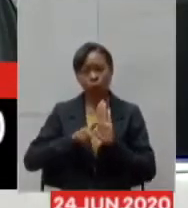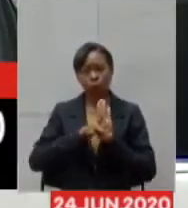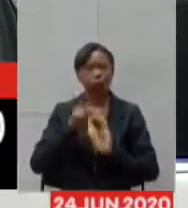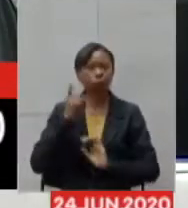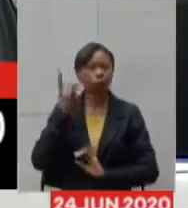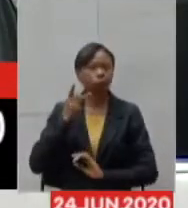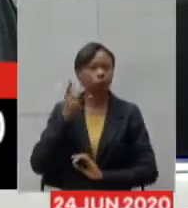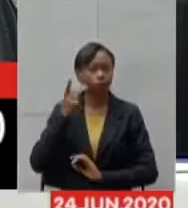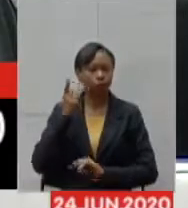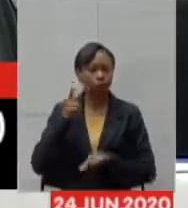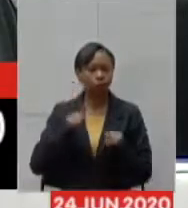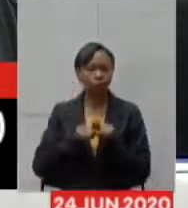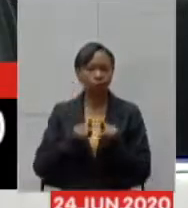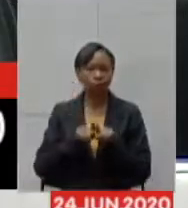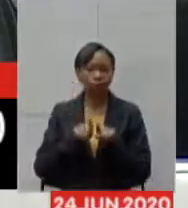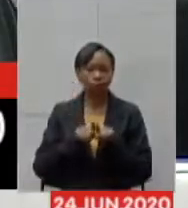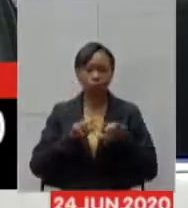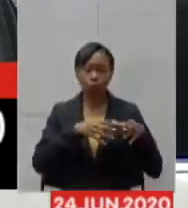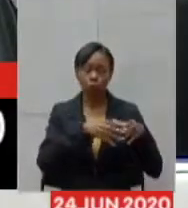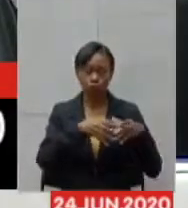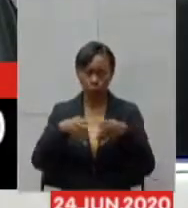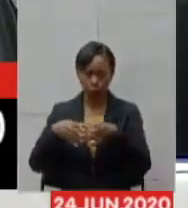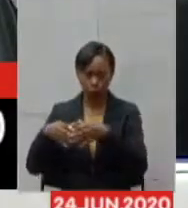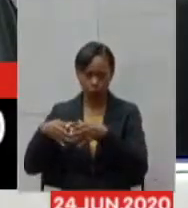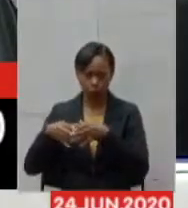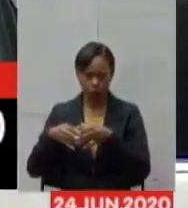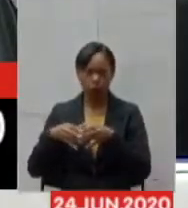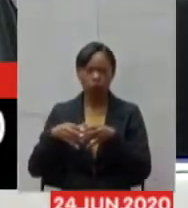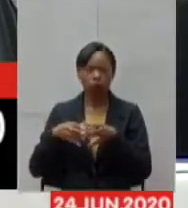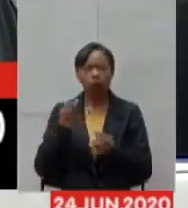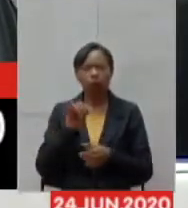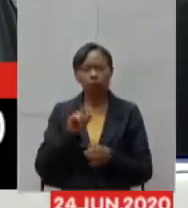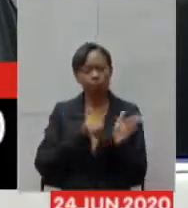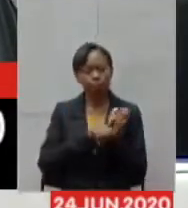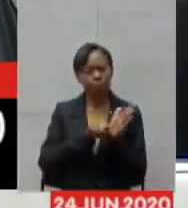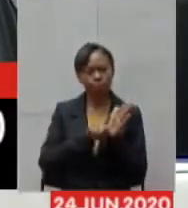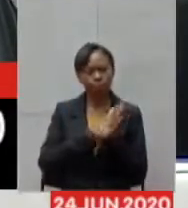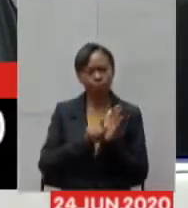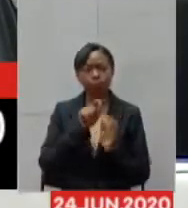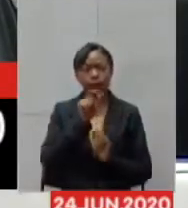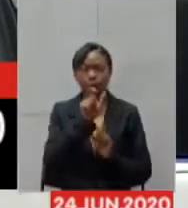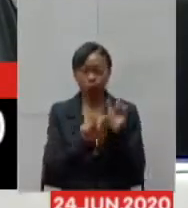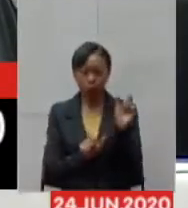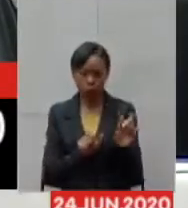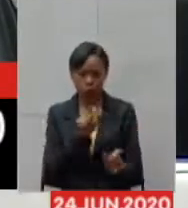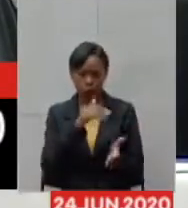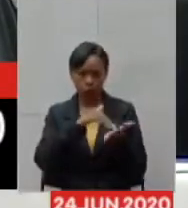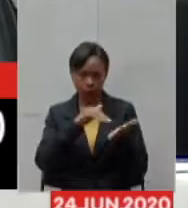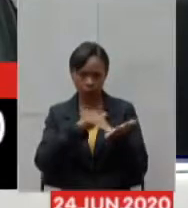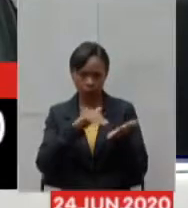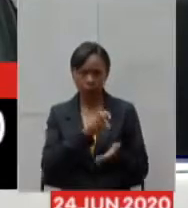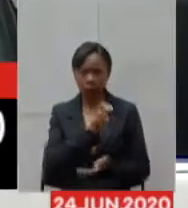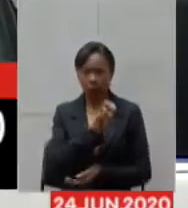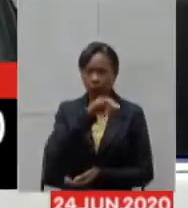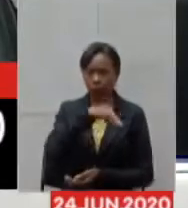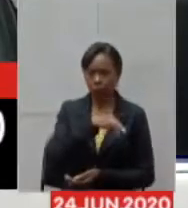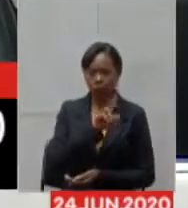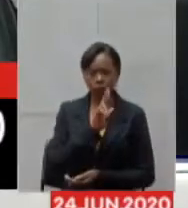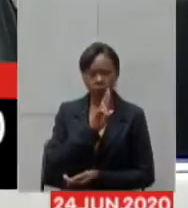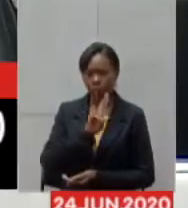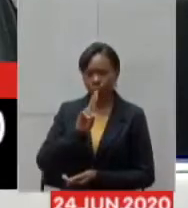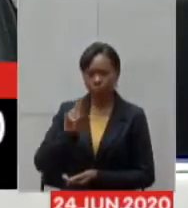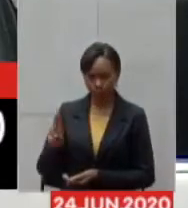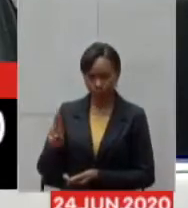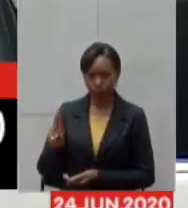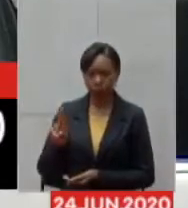de seus respectivos blocos. Quando questionados, os convidados exporão de cinco minutos para a respectiva resposta, não havendo